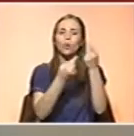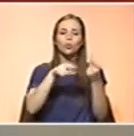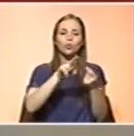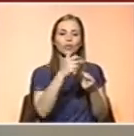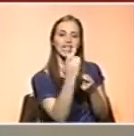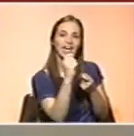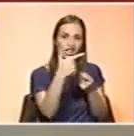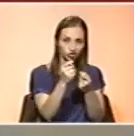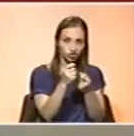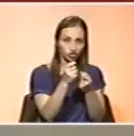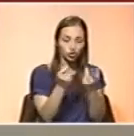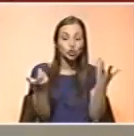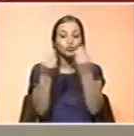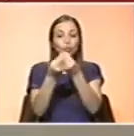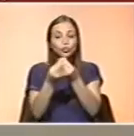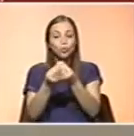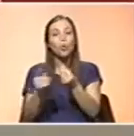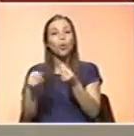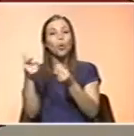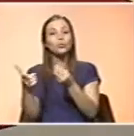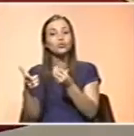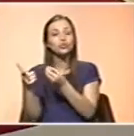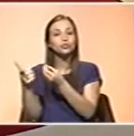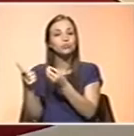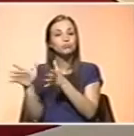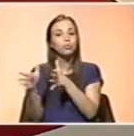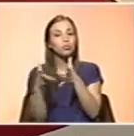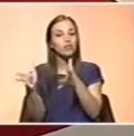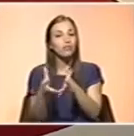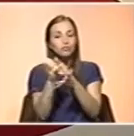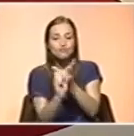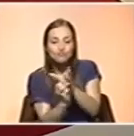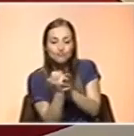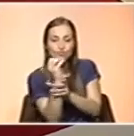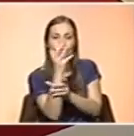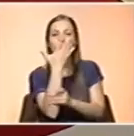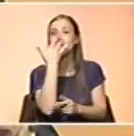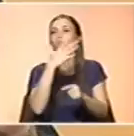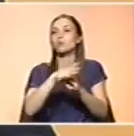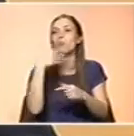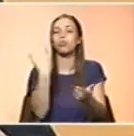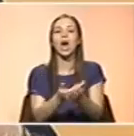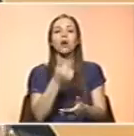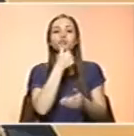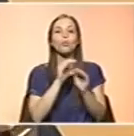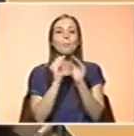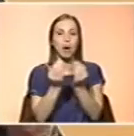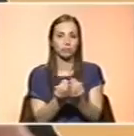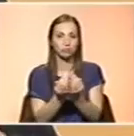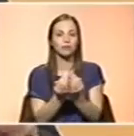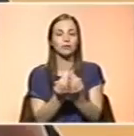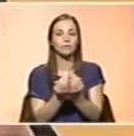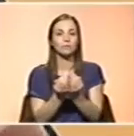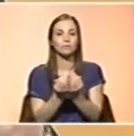outras que, por exemplo, sejam mais produtivas e reunir assim o melhor dos dois mundos. E temos, por exemplo, um tomate que, para além de produzir